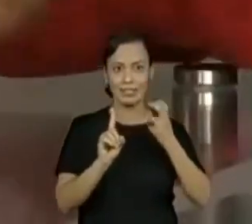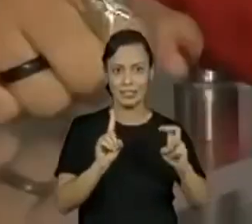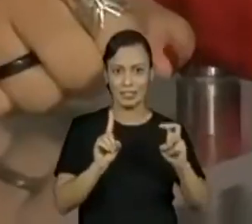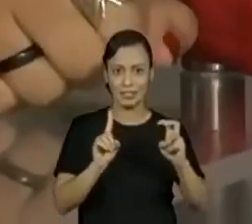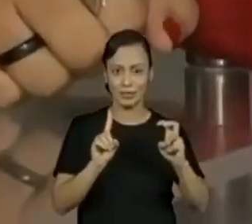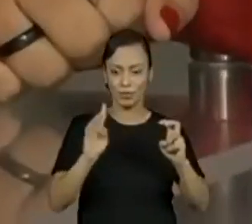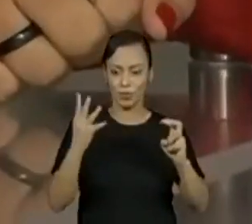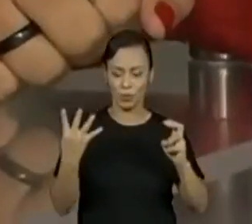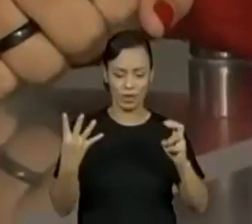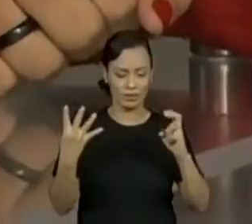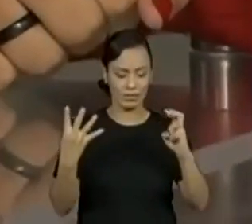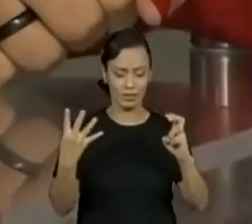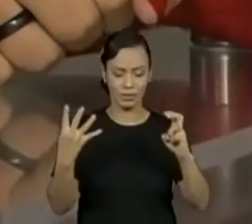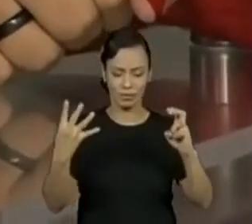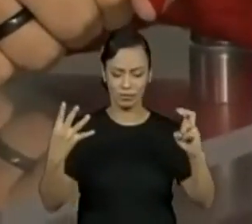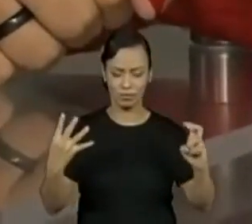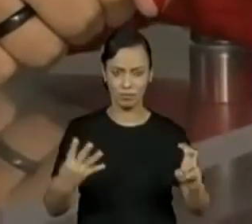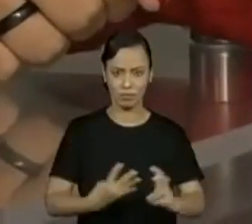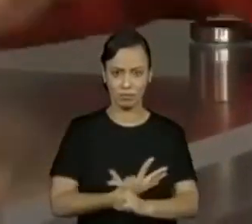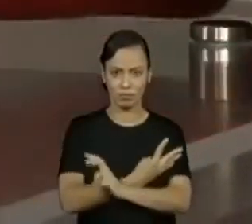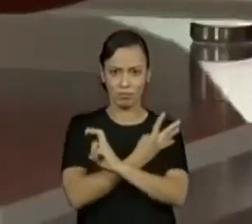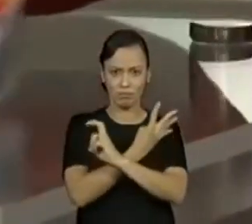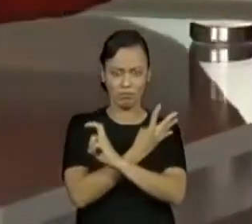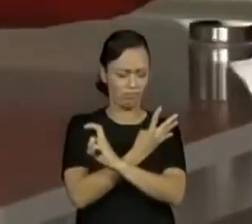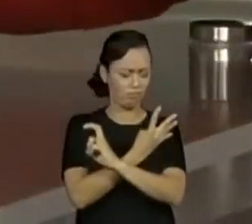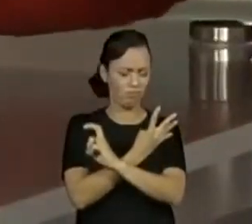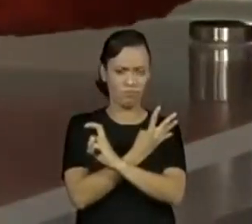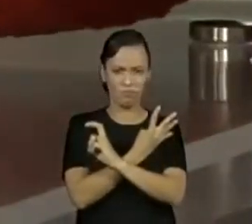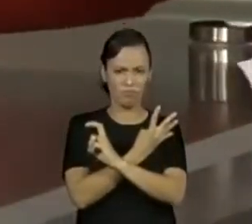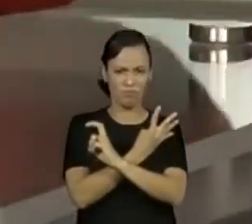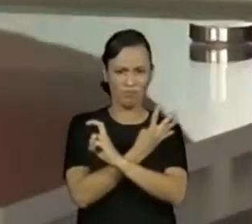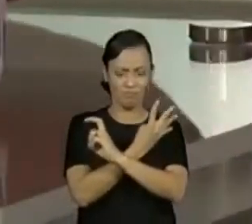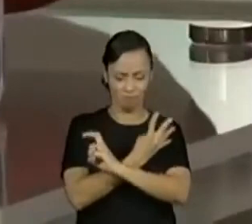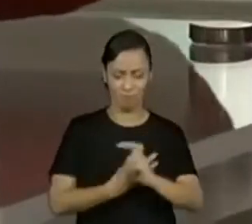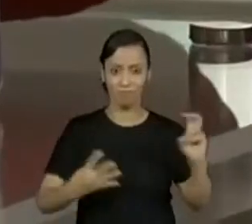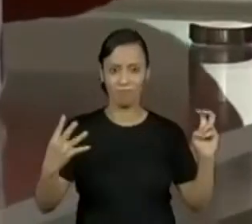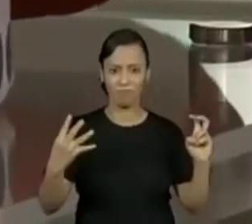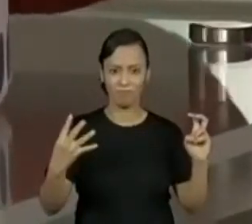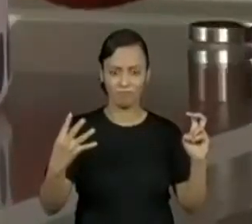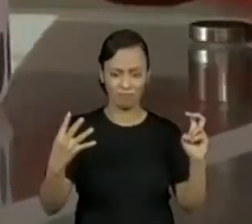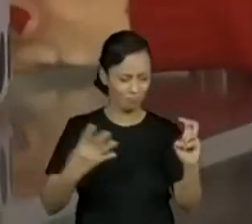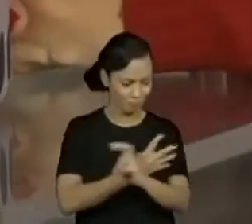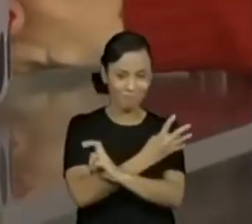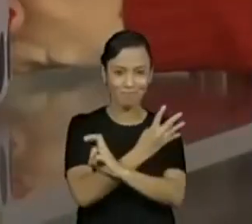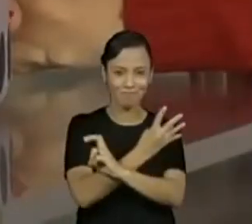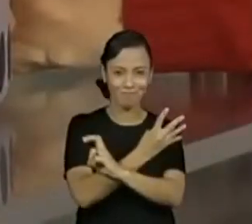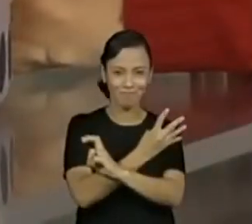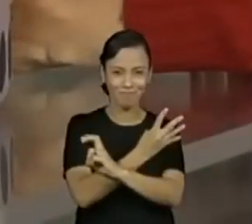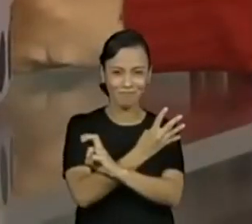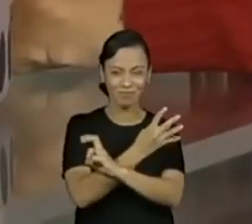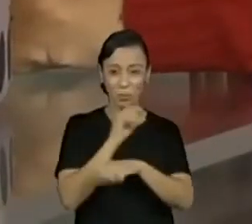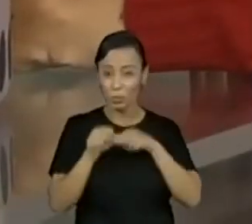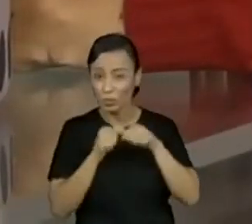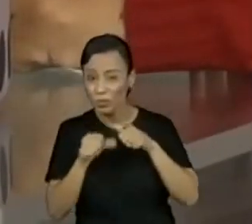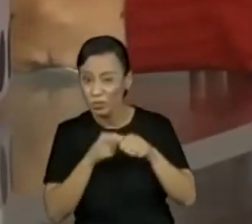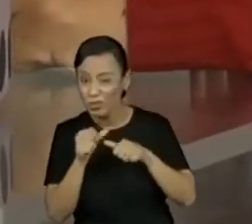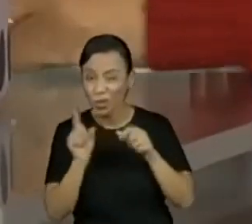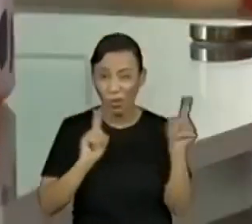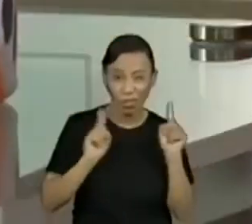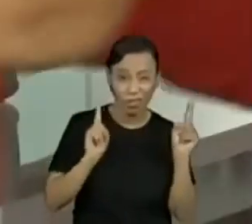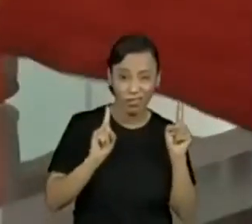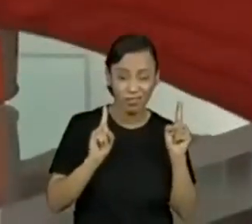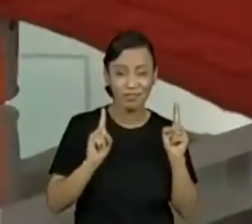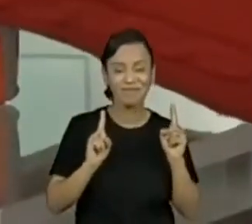resultado. Cinco mais quatro. E aí? Será? E vamos inverter de novo, vamos inverter. E será que mudou? Não